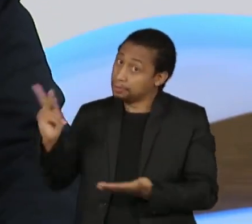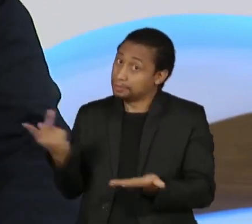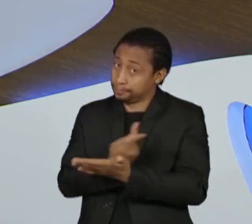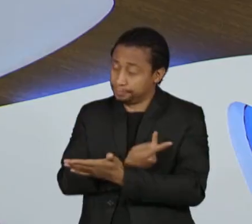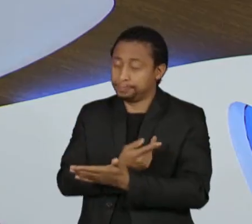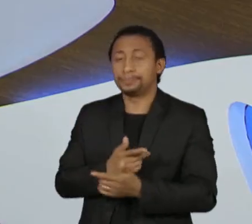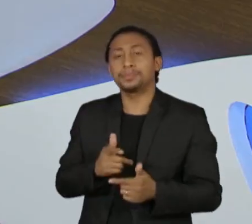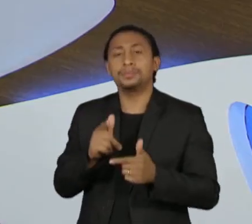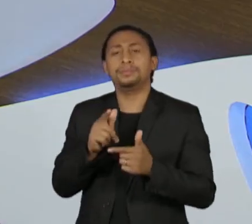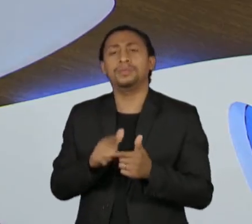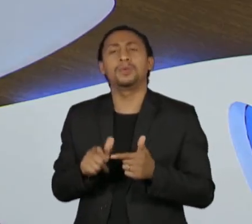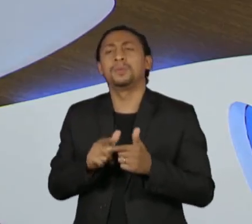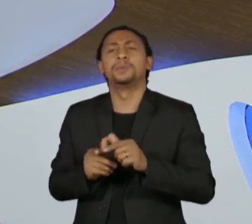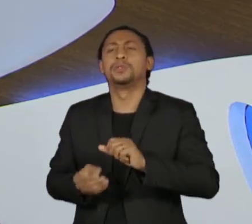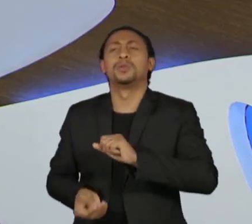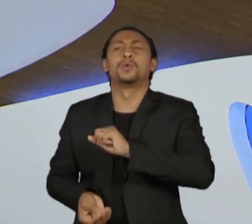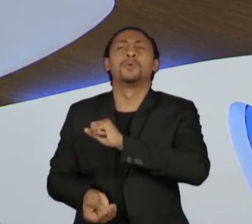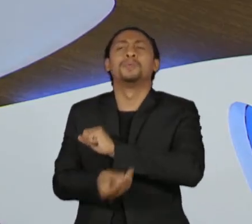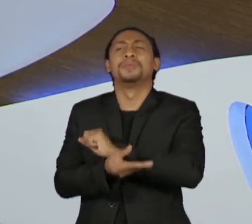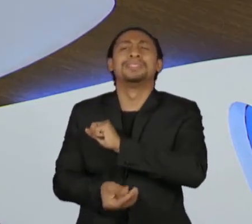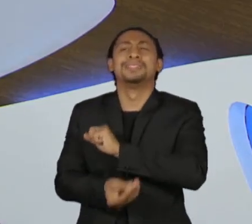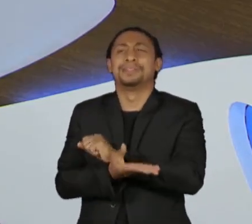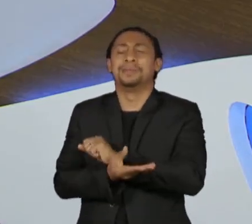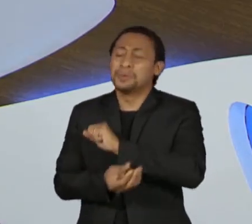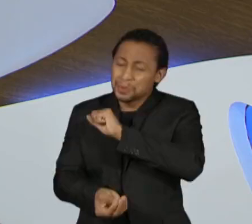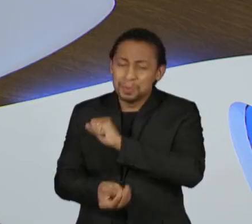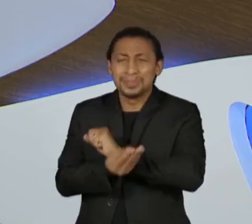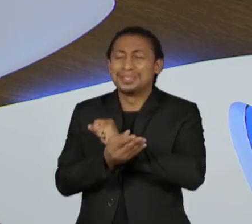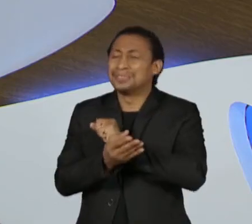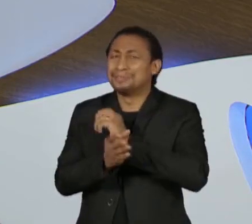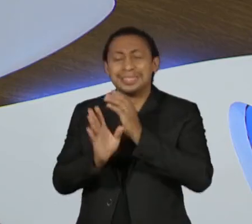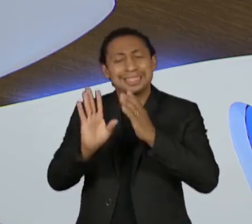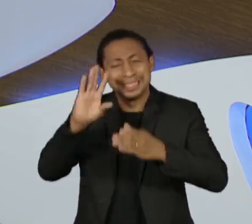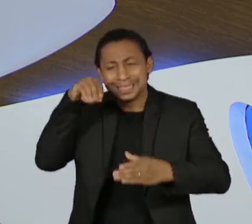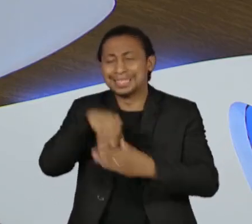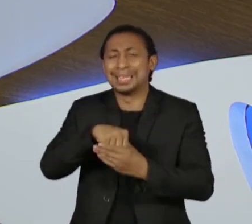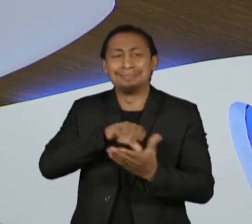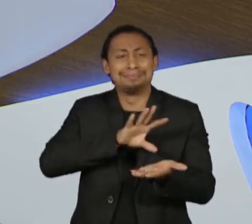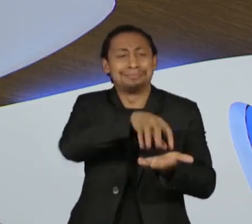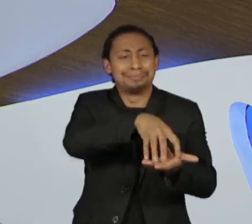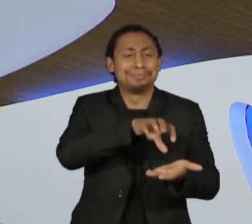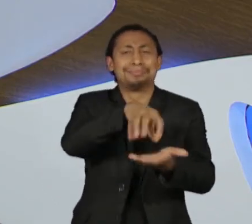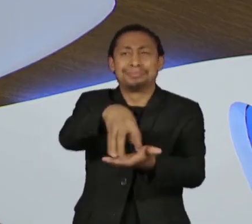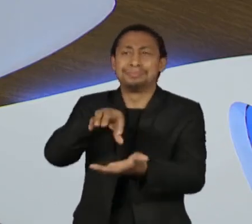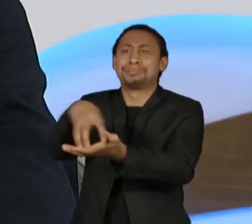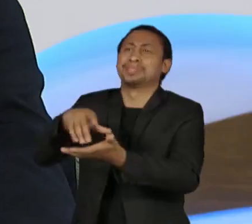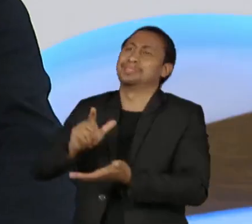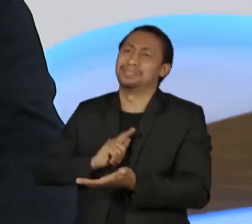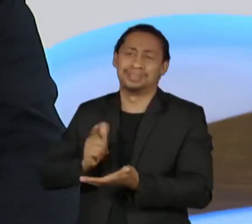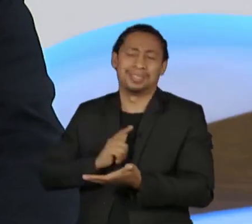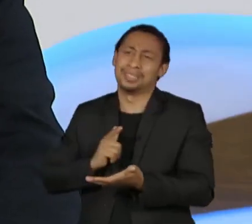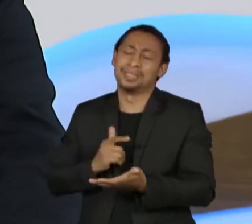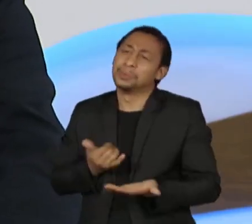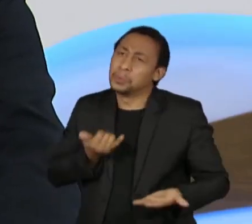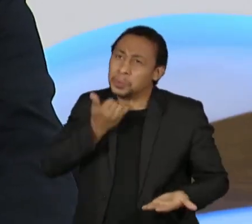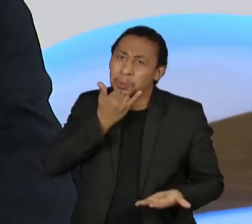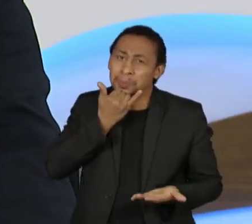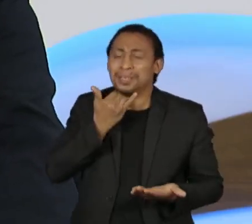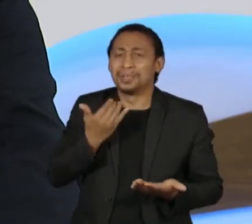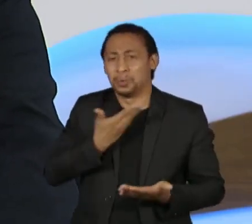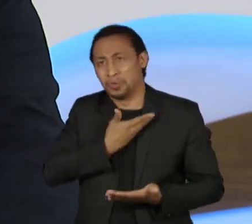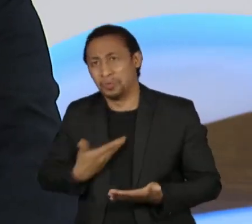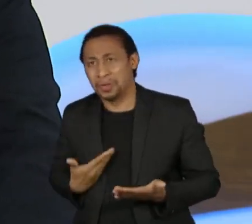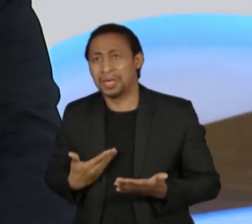da corrupção, Laura, é institucional. Nós, todas as organizações humanas, infelizmente, estatais ou não estatais,